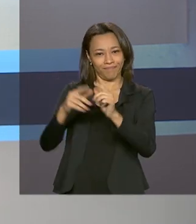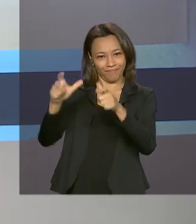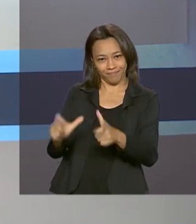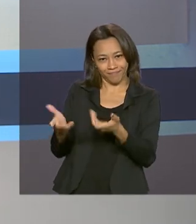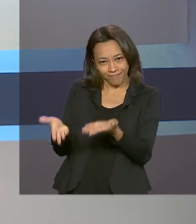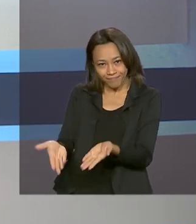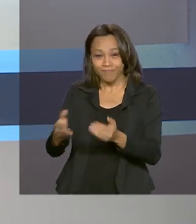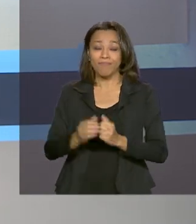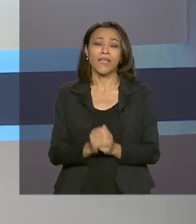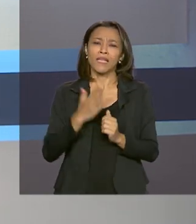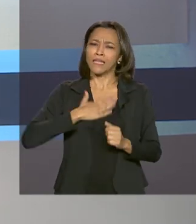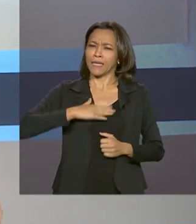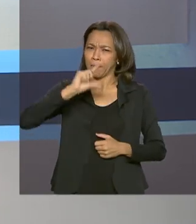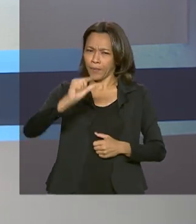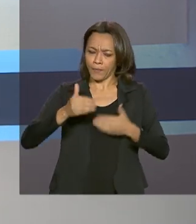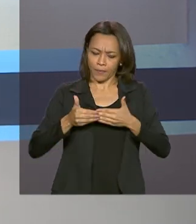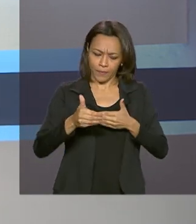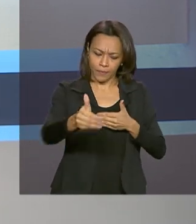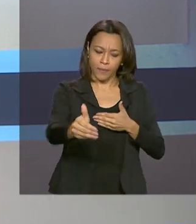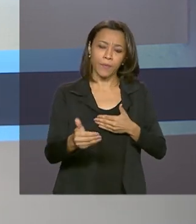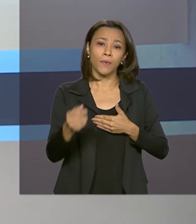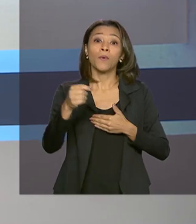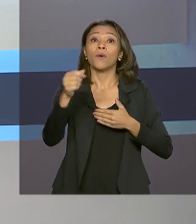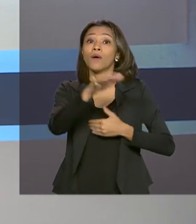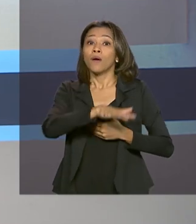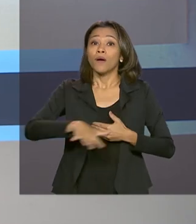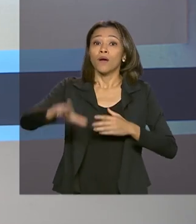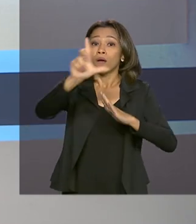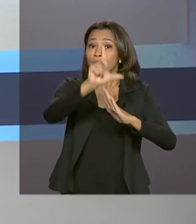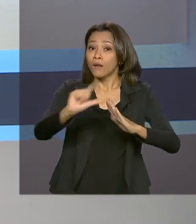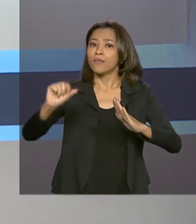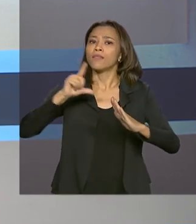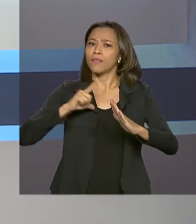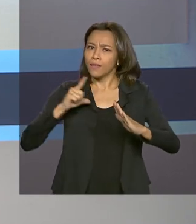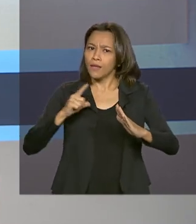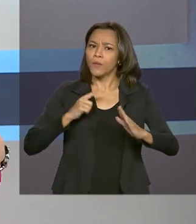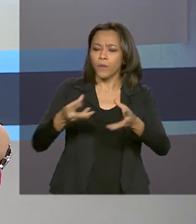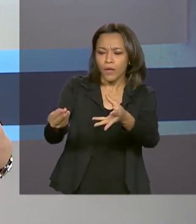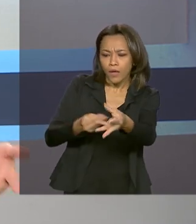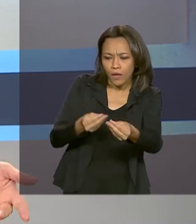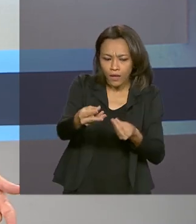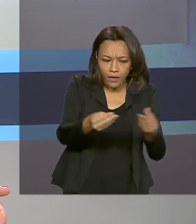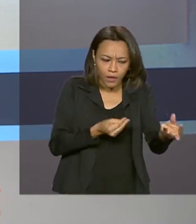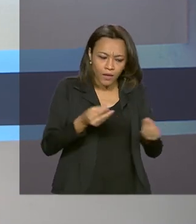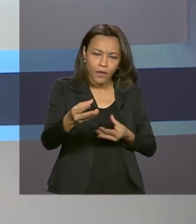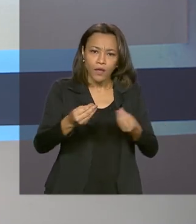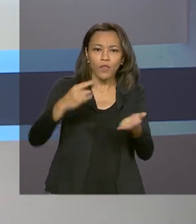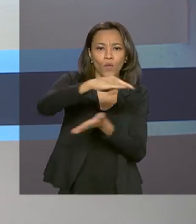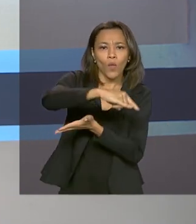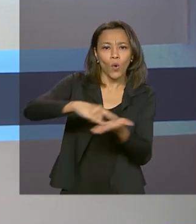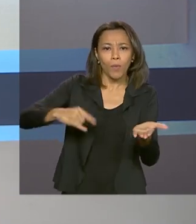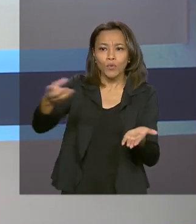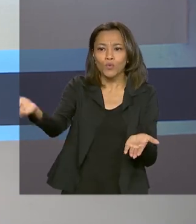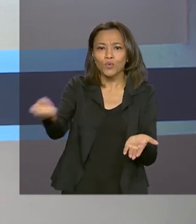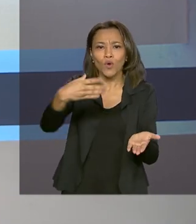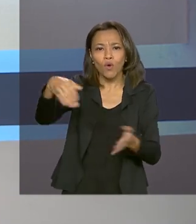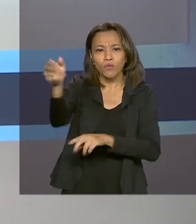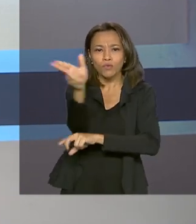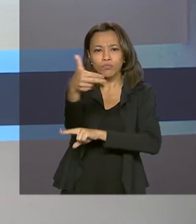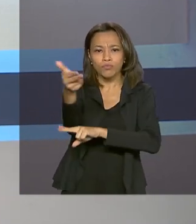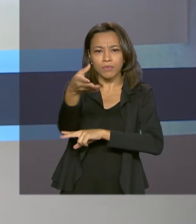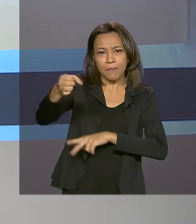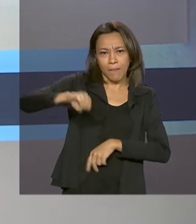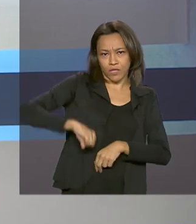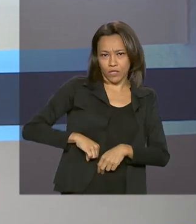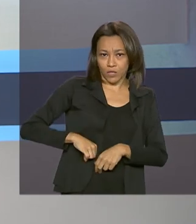pouco, no Palácio do Planalto, o presidente participa da apresentação de cartas credenciais dos novos embaixadores e, no final da tarde,